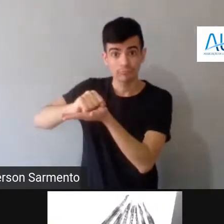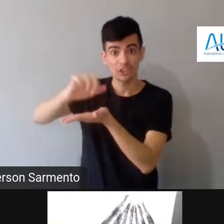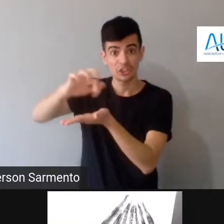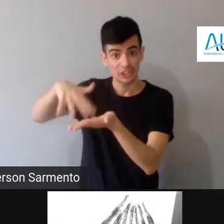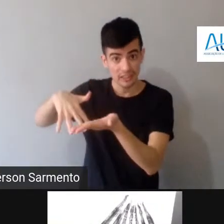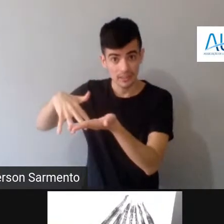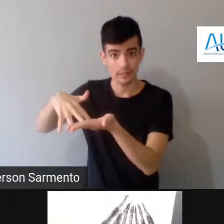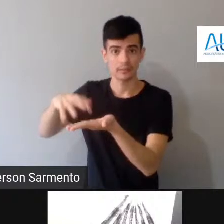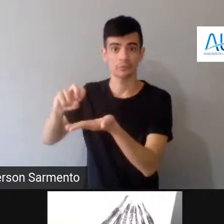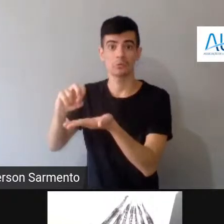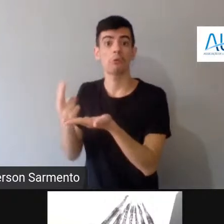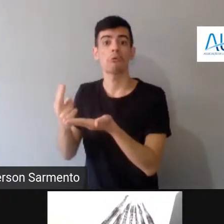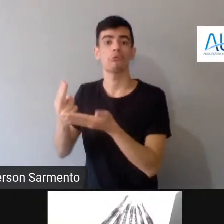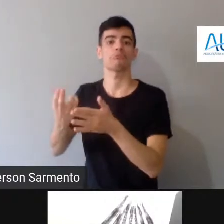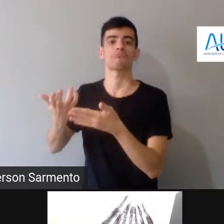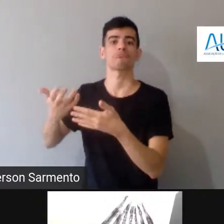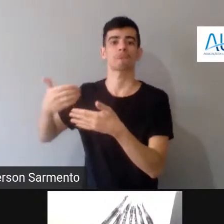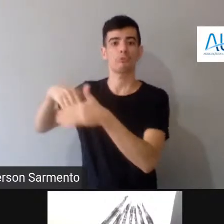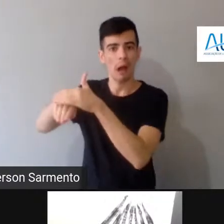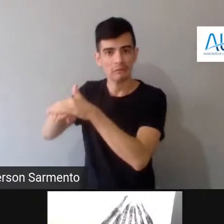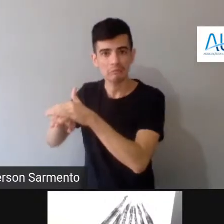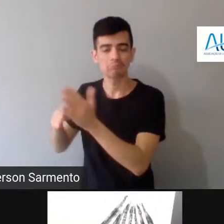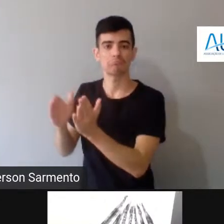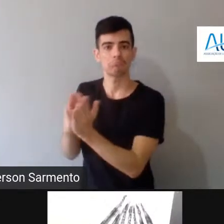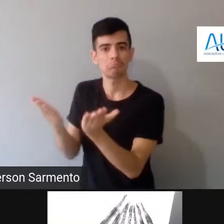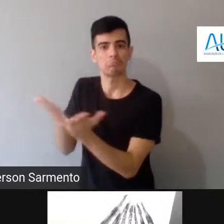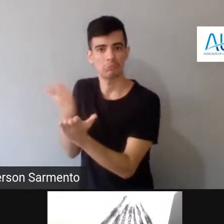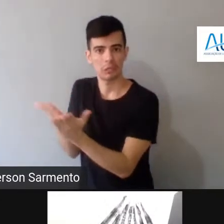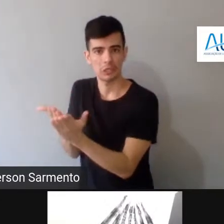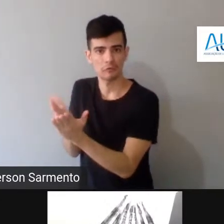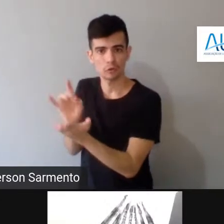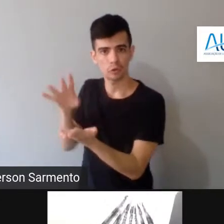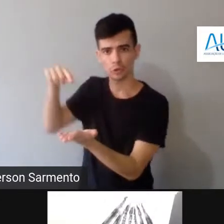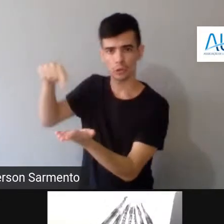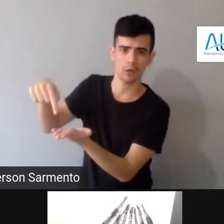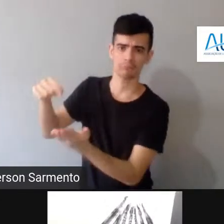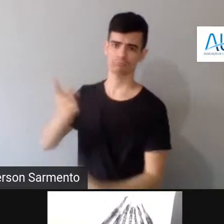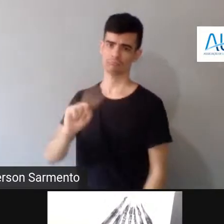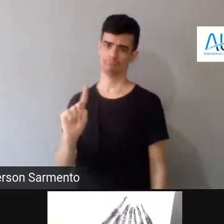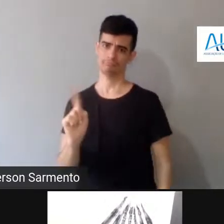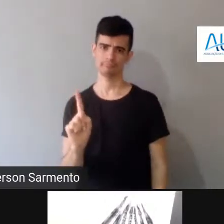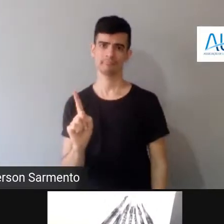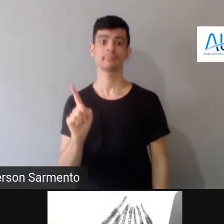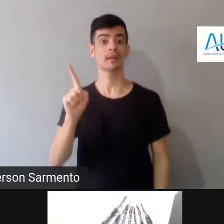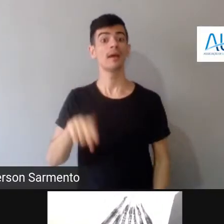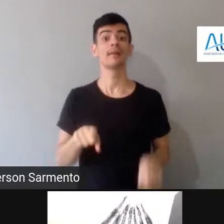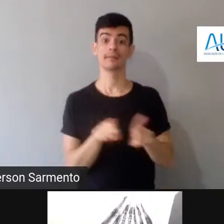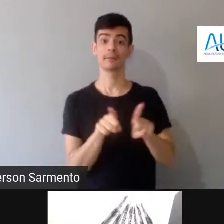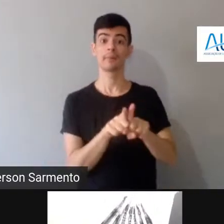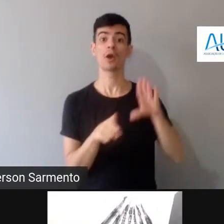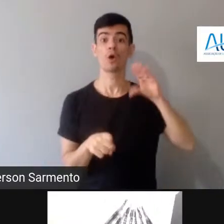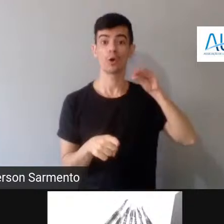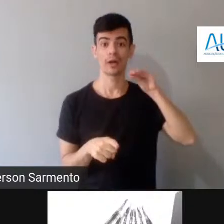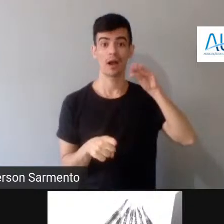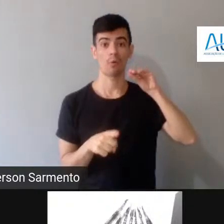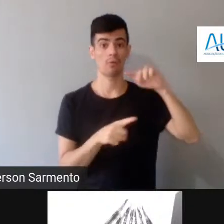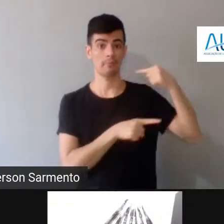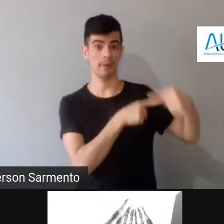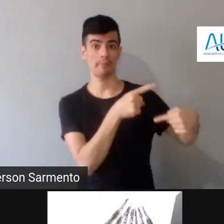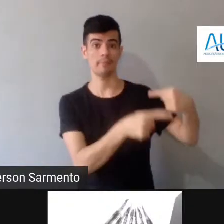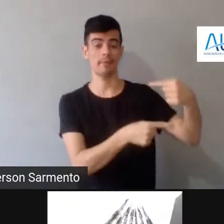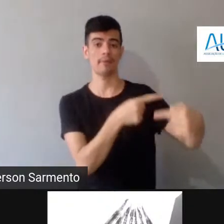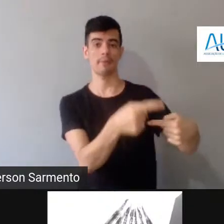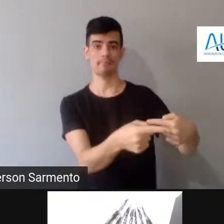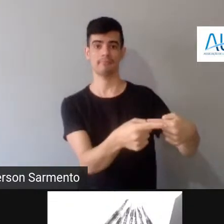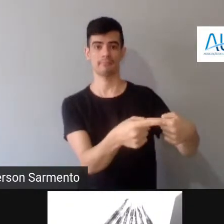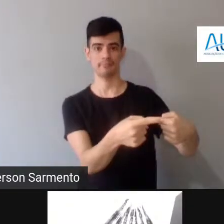que já tem uma outra perspectiva de tempo e espaço, né? Onde ela acontece em outro espaço, não é mais no espaço da